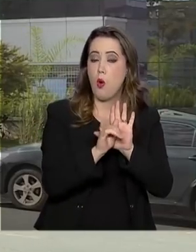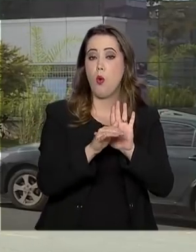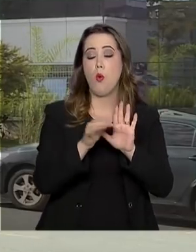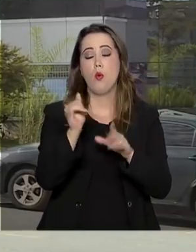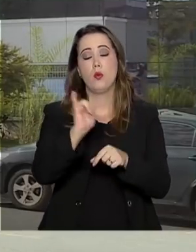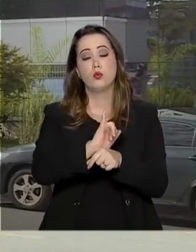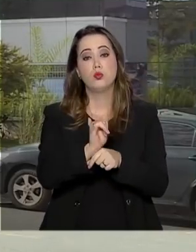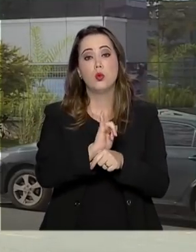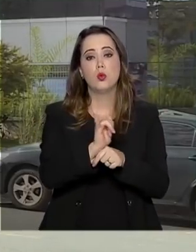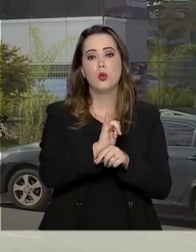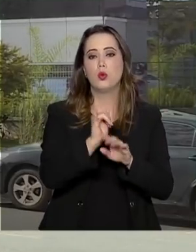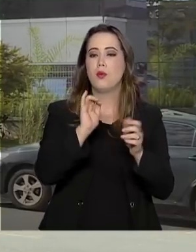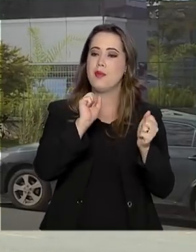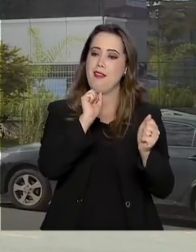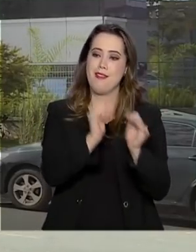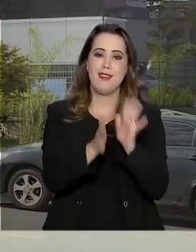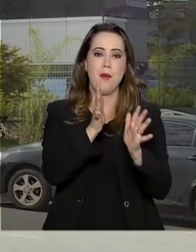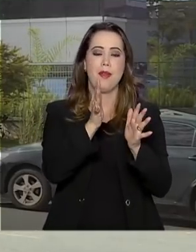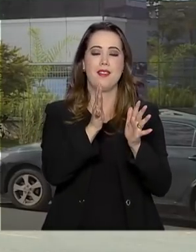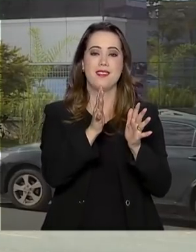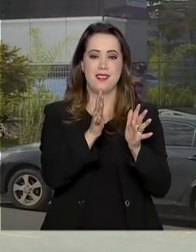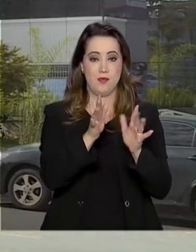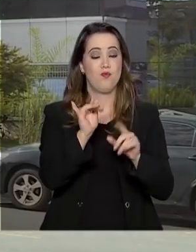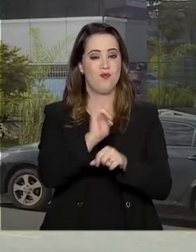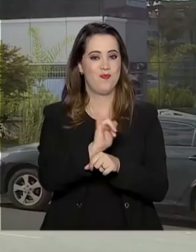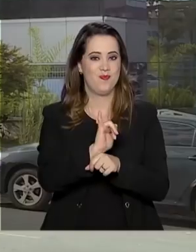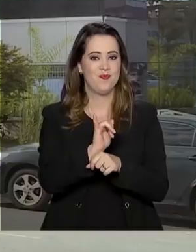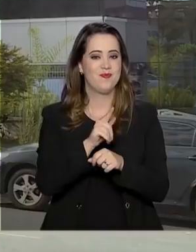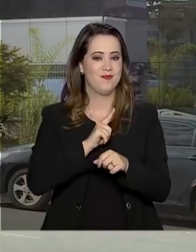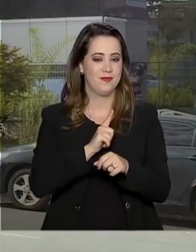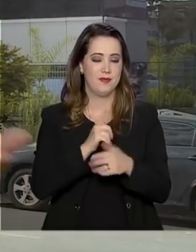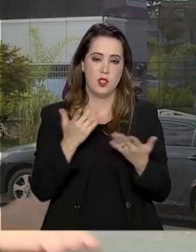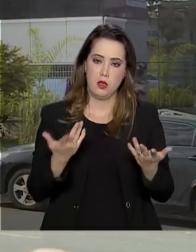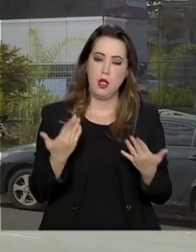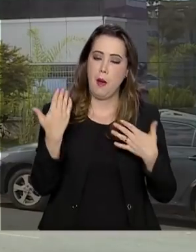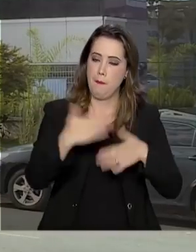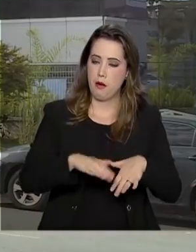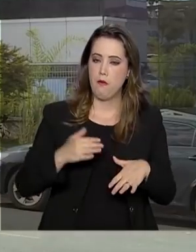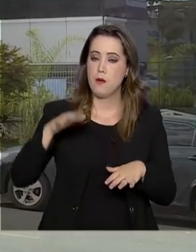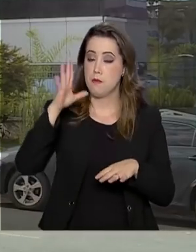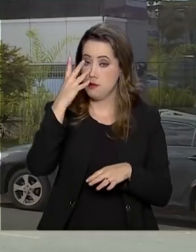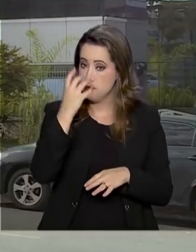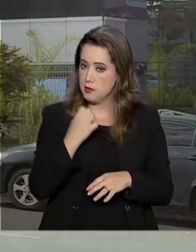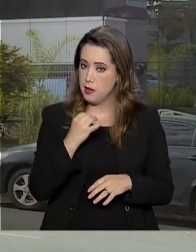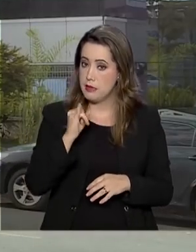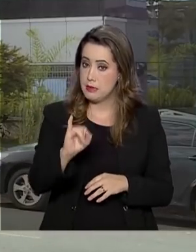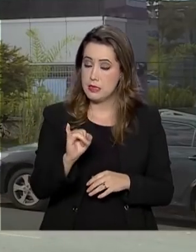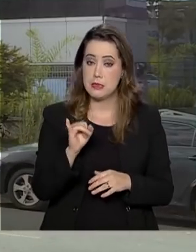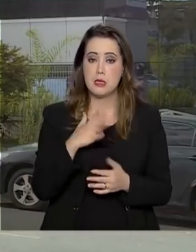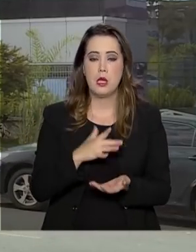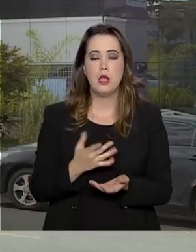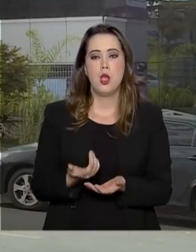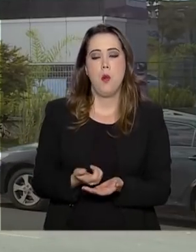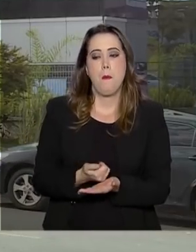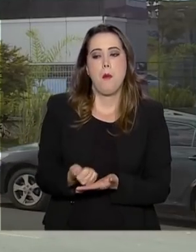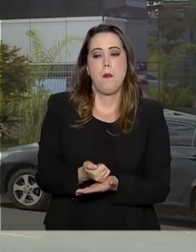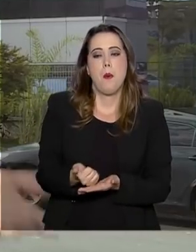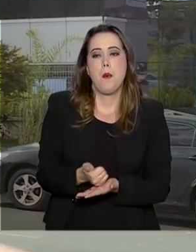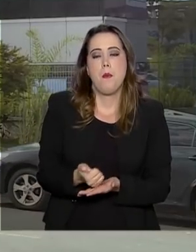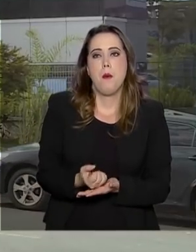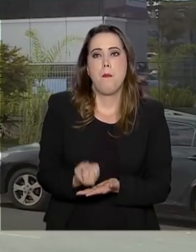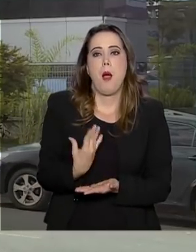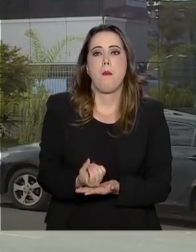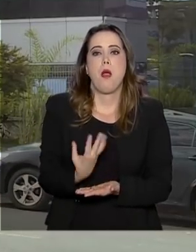E a aplicação da prova terá mais rigor. Agora, o candidato que deixar tocar qualquer aparelho eletrônico